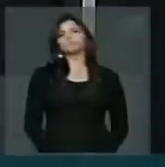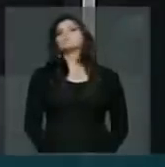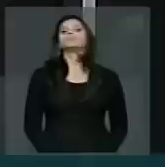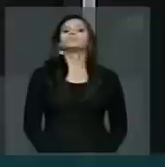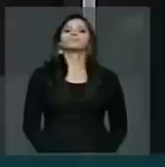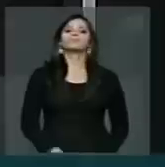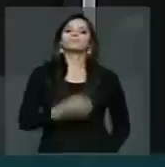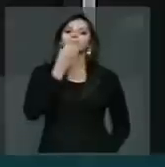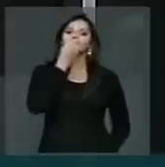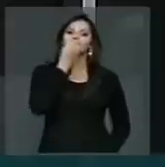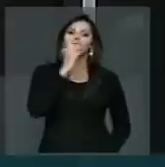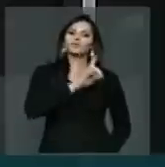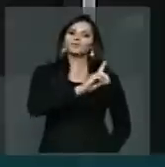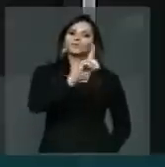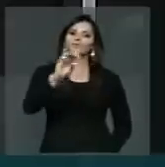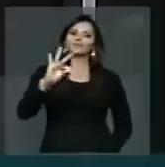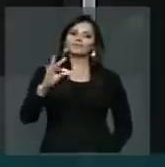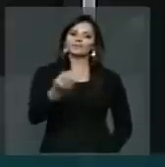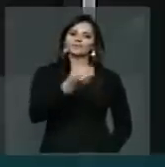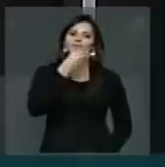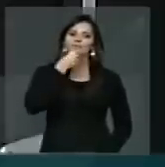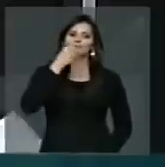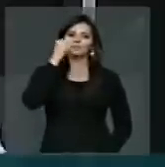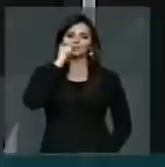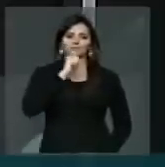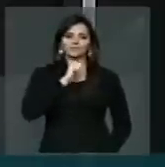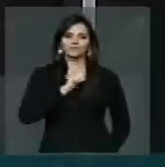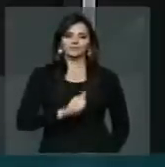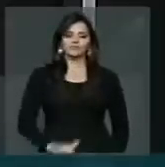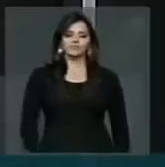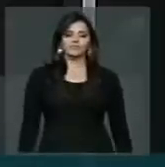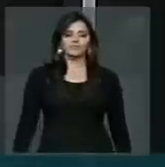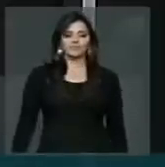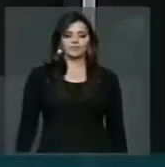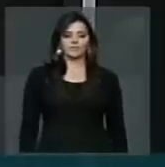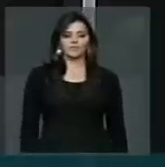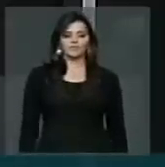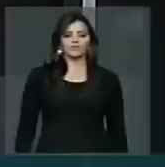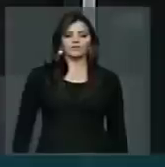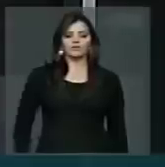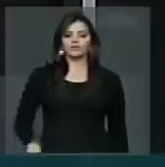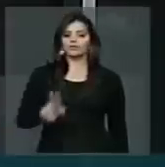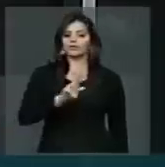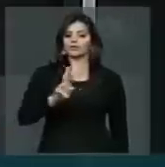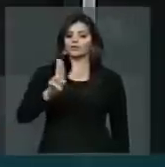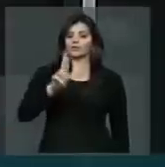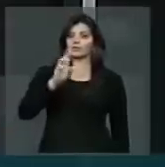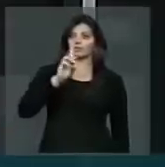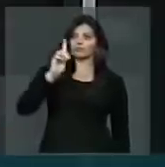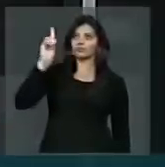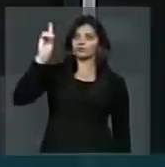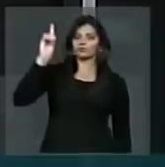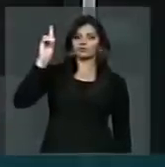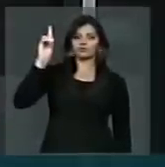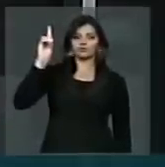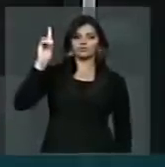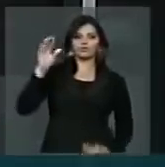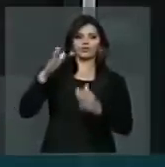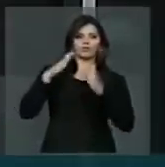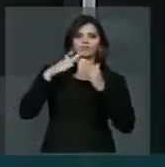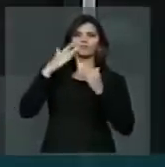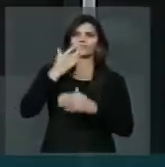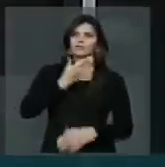Bom dia a todos e a todas, em nome de Deus, ó clemente, ó